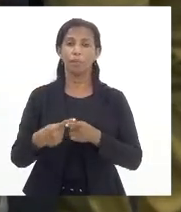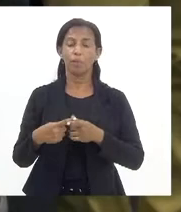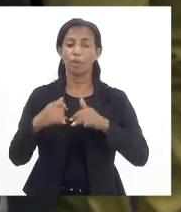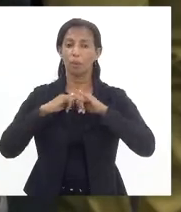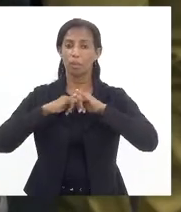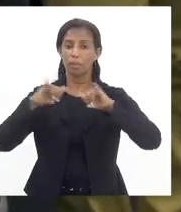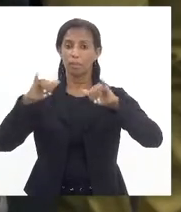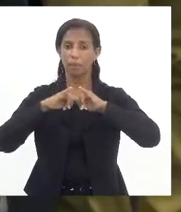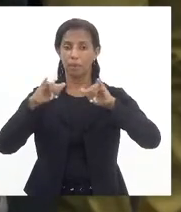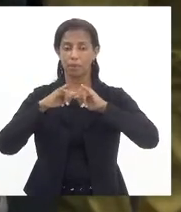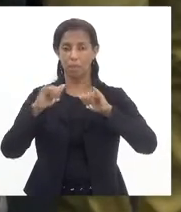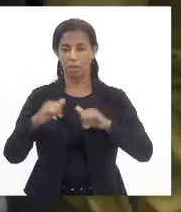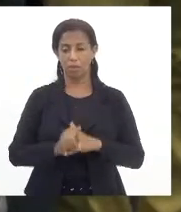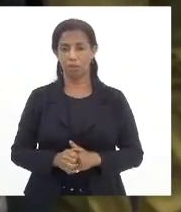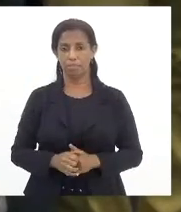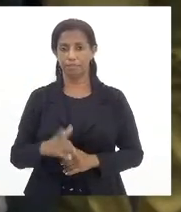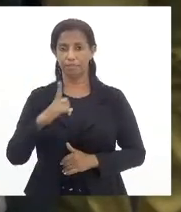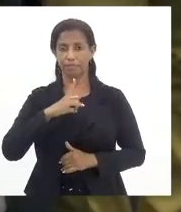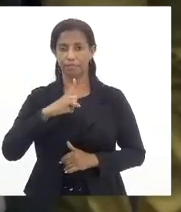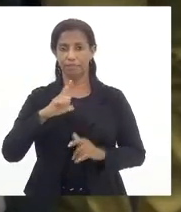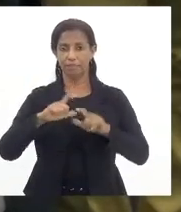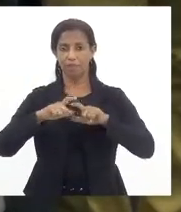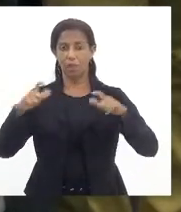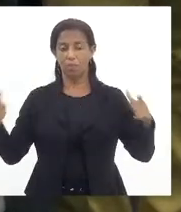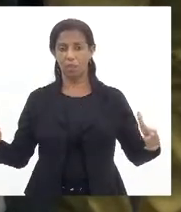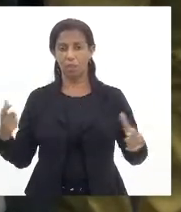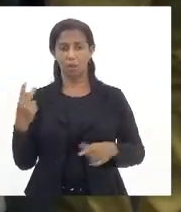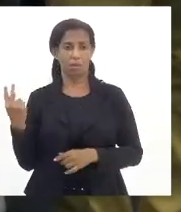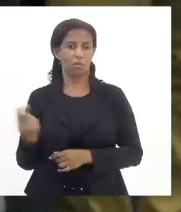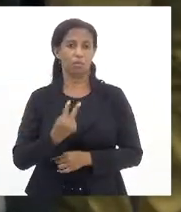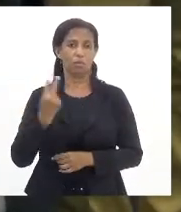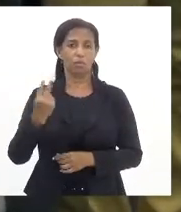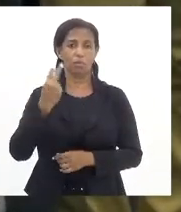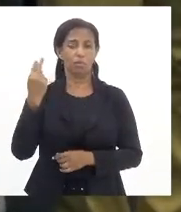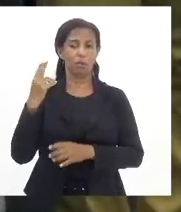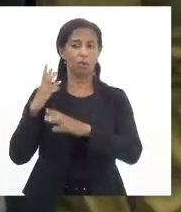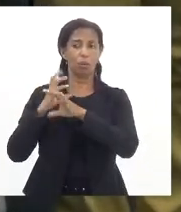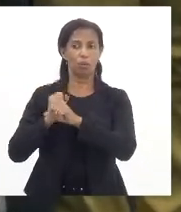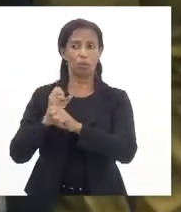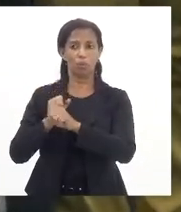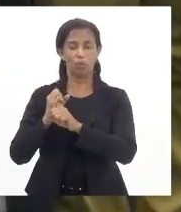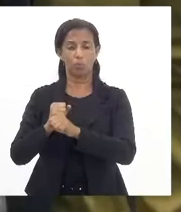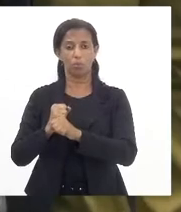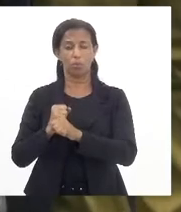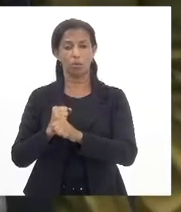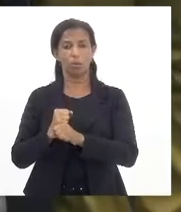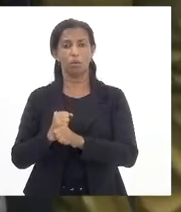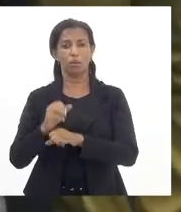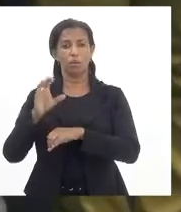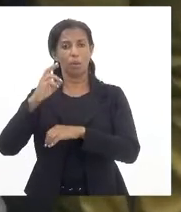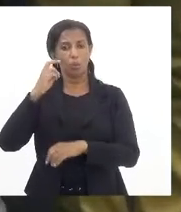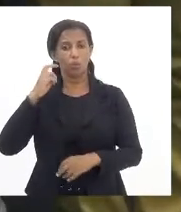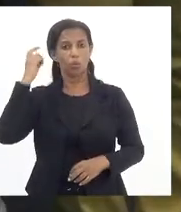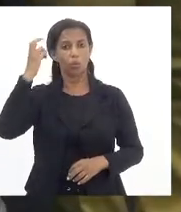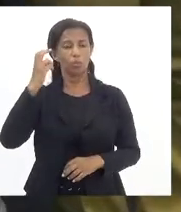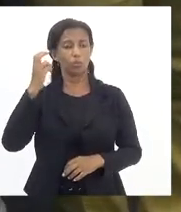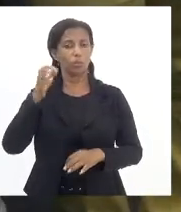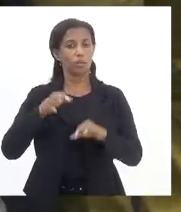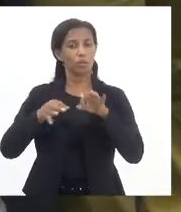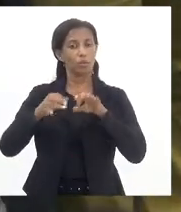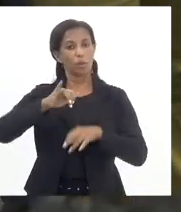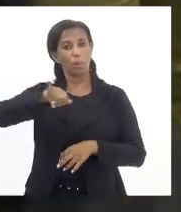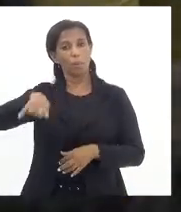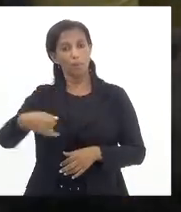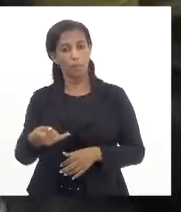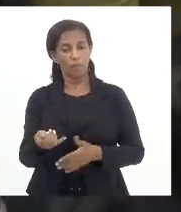mensagem que propõe ampliar o crédito orçamentário adicional para a área da cultura para ações emergenciais de modo a aproveitar